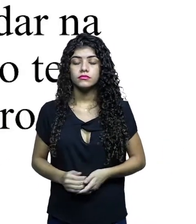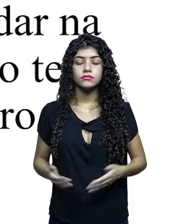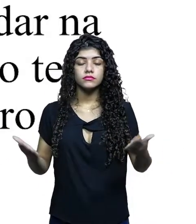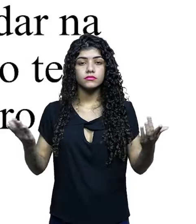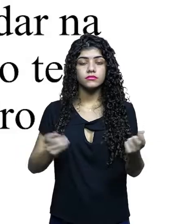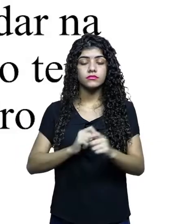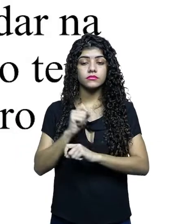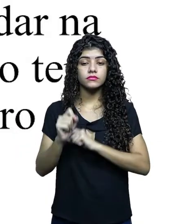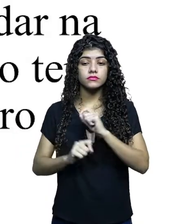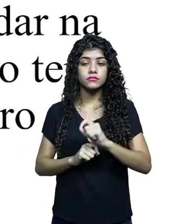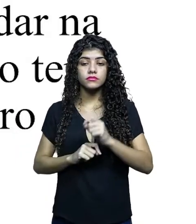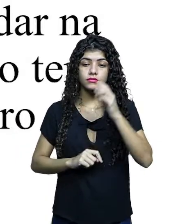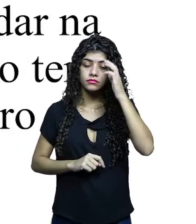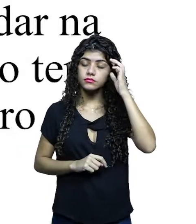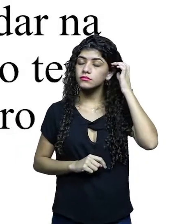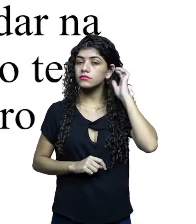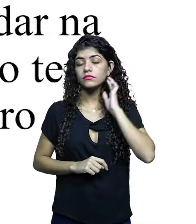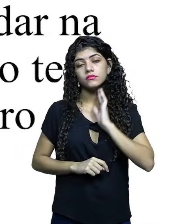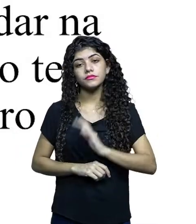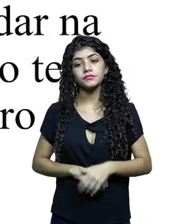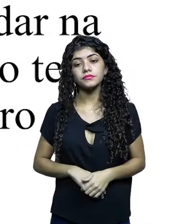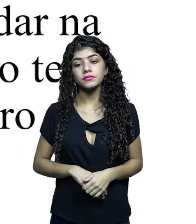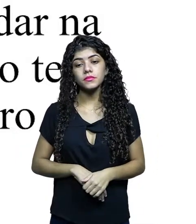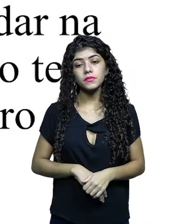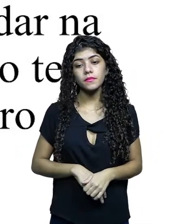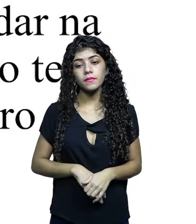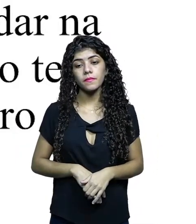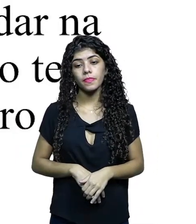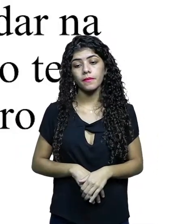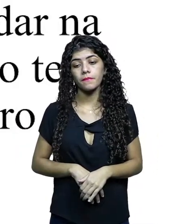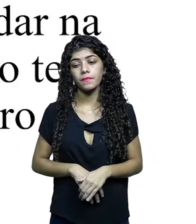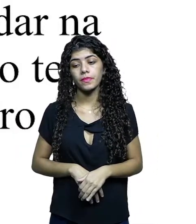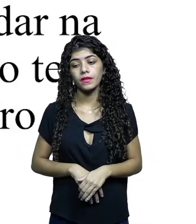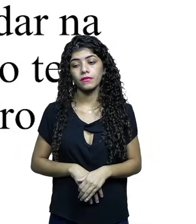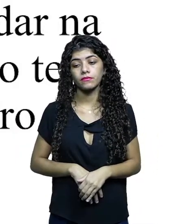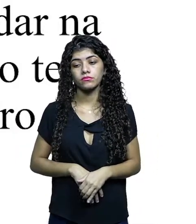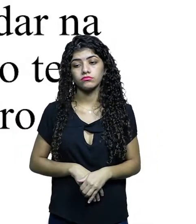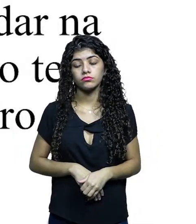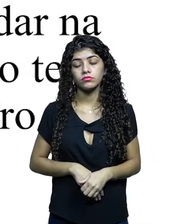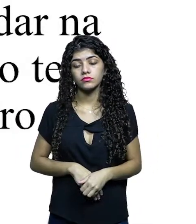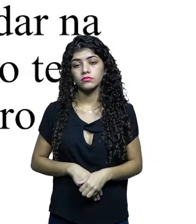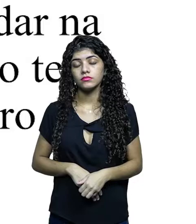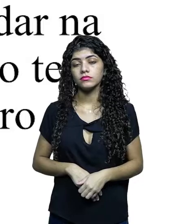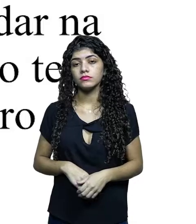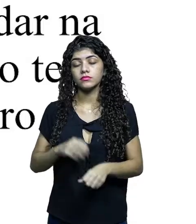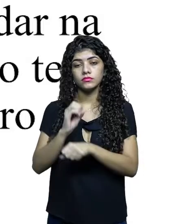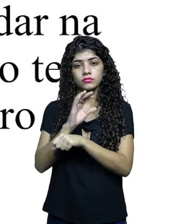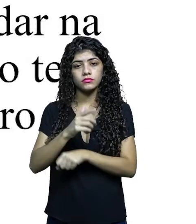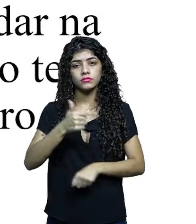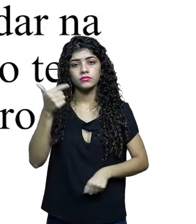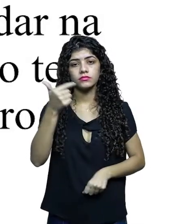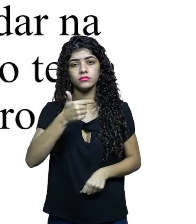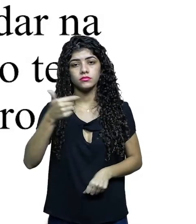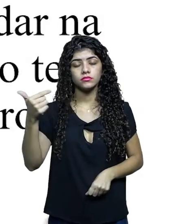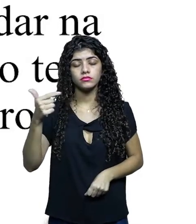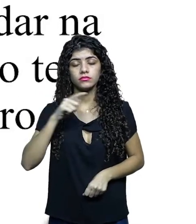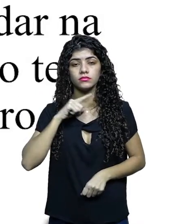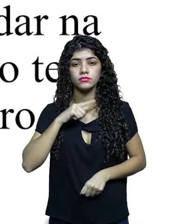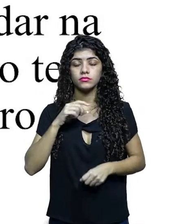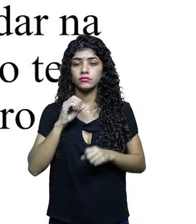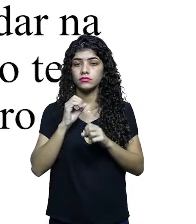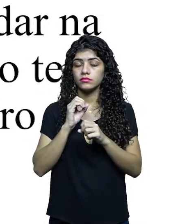Então, vamos agora começar com o slide 22, onde a gente colocou que a gente